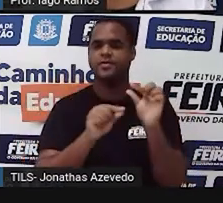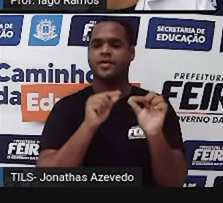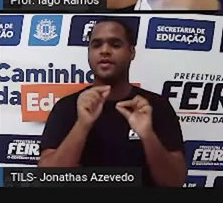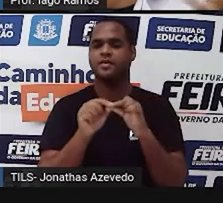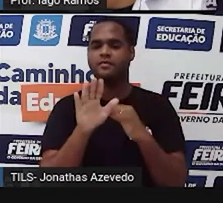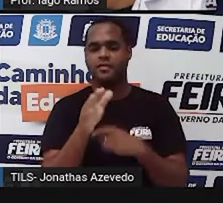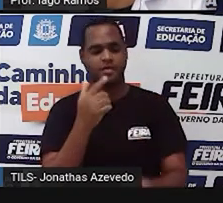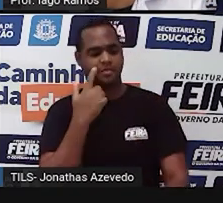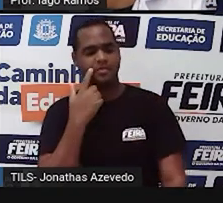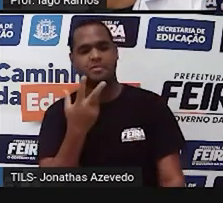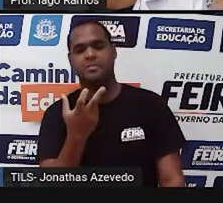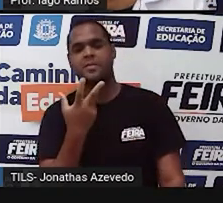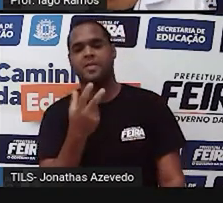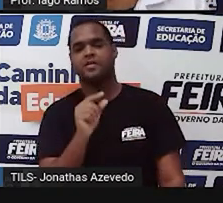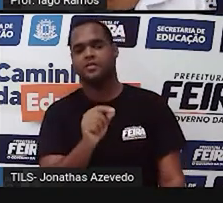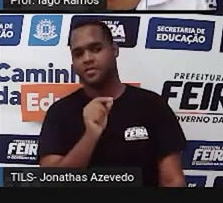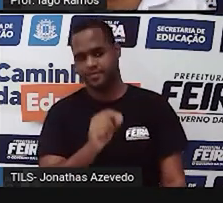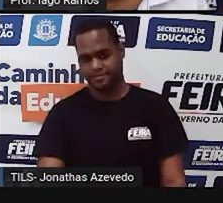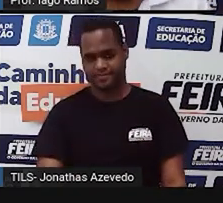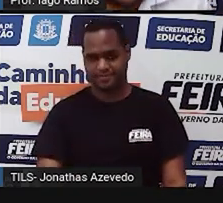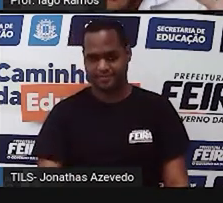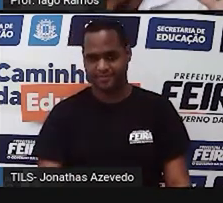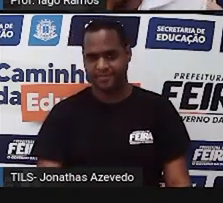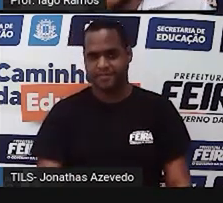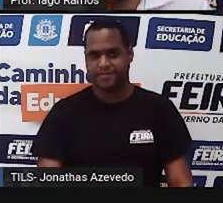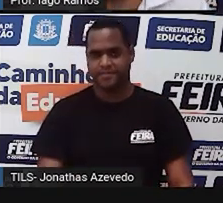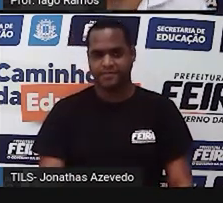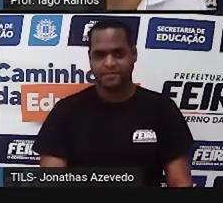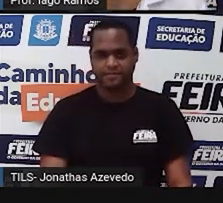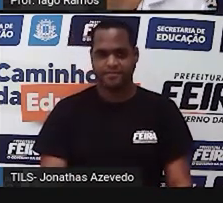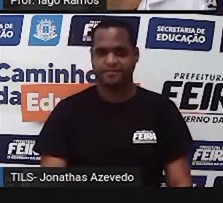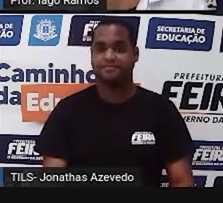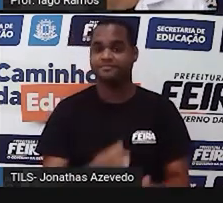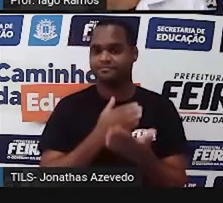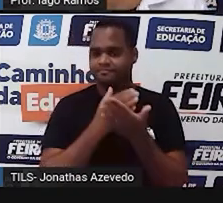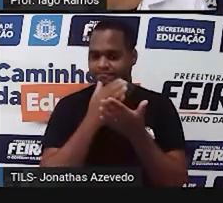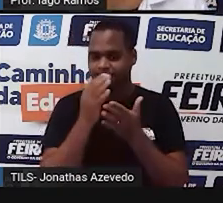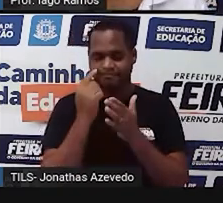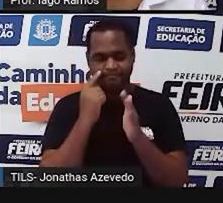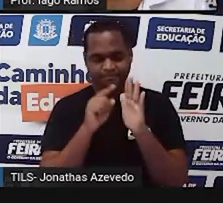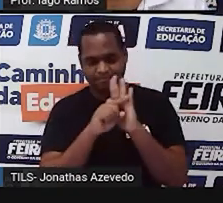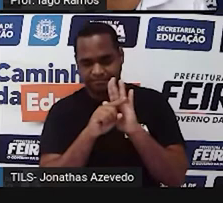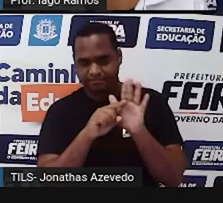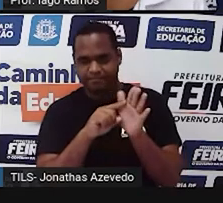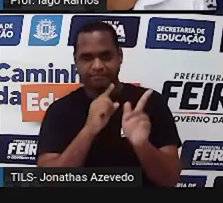percebeu? E aí, agora, começou a nossa investigação. E aí?